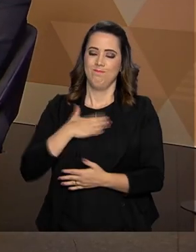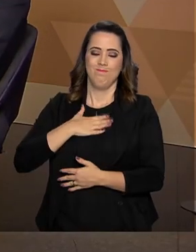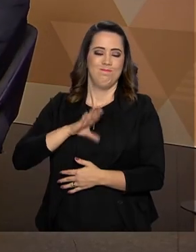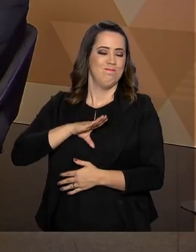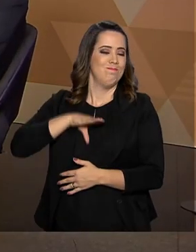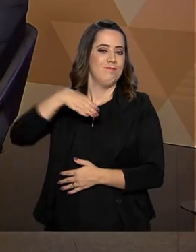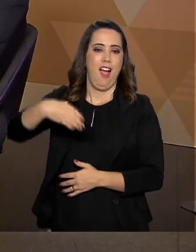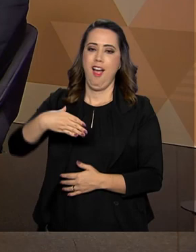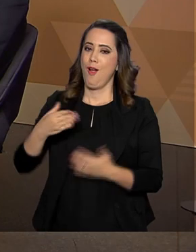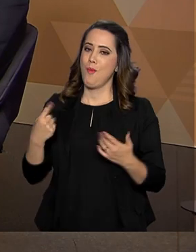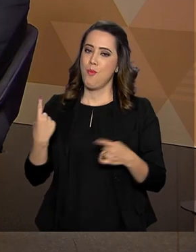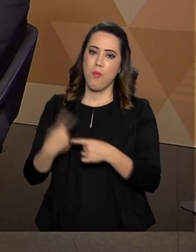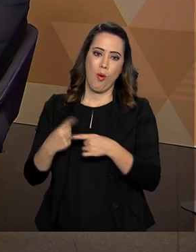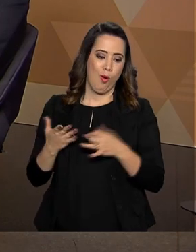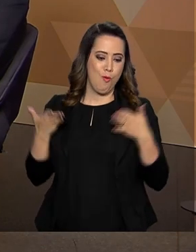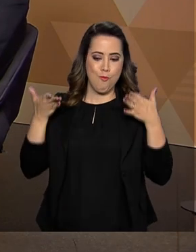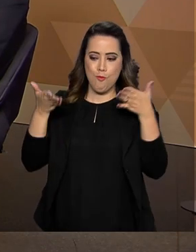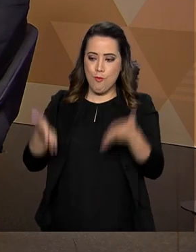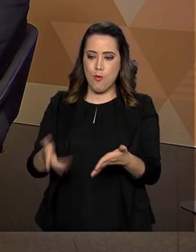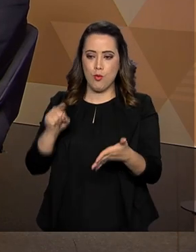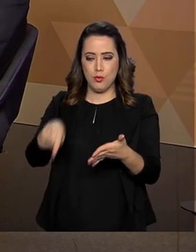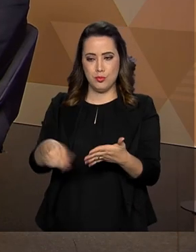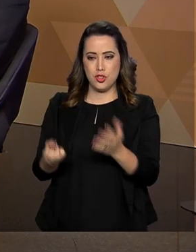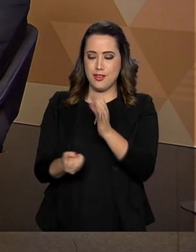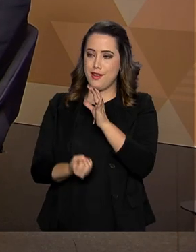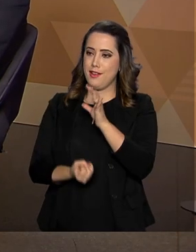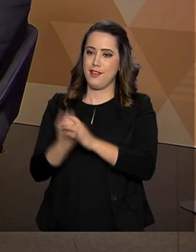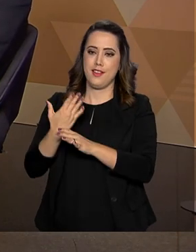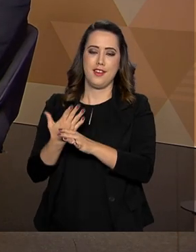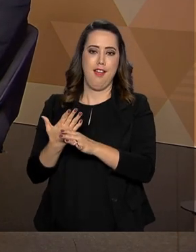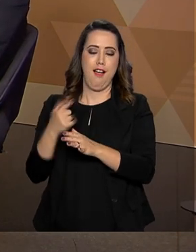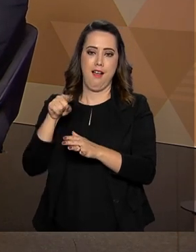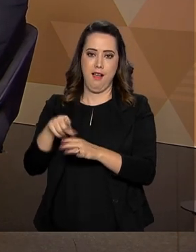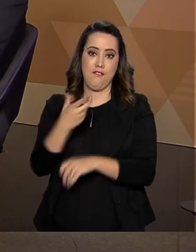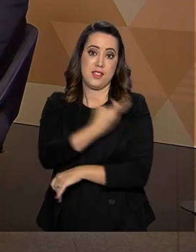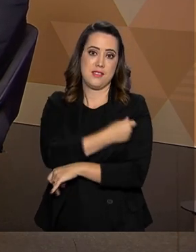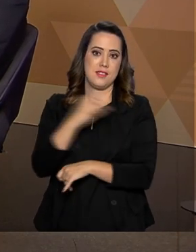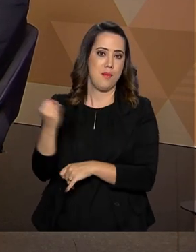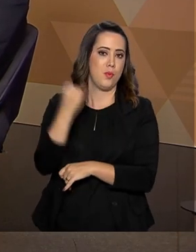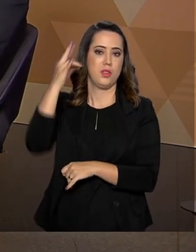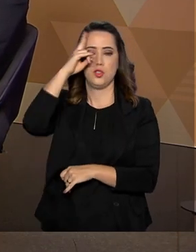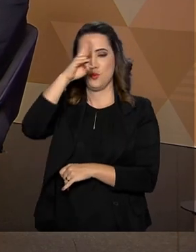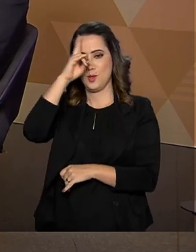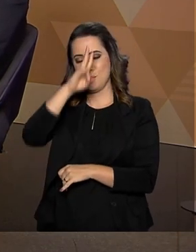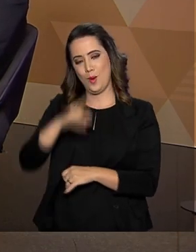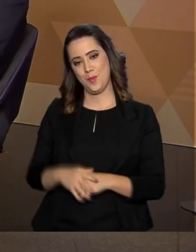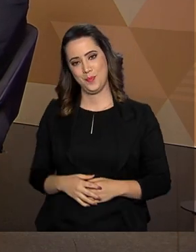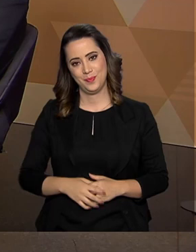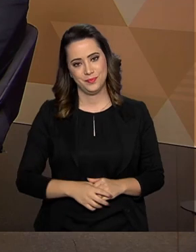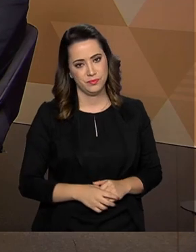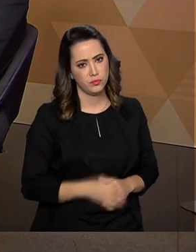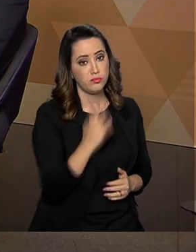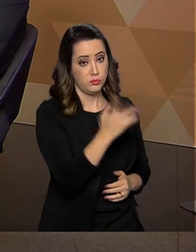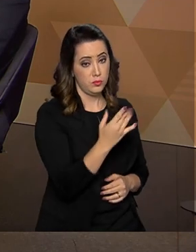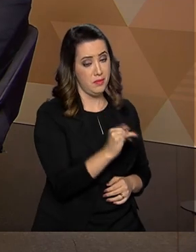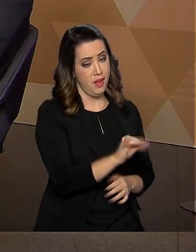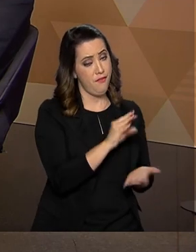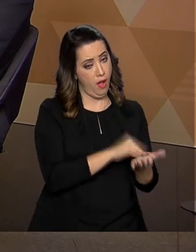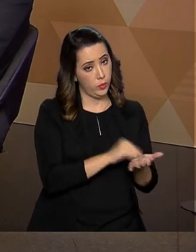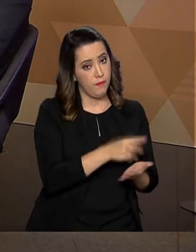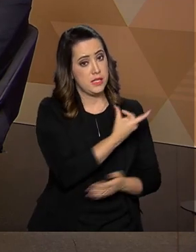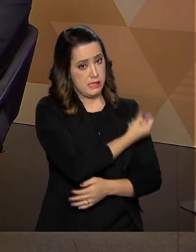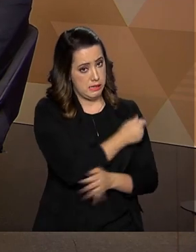orgulho de fazer parte dessa história, desse momento que a gente está vivendo. Enquanto a vacina não vem,